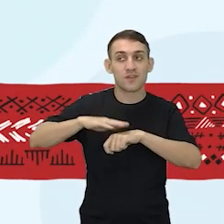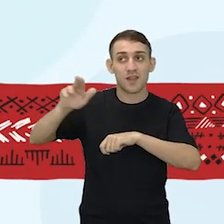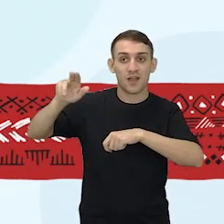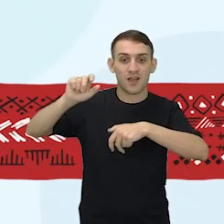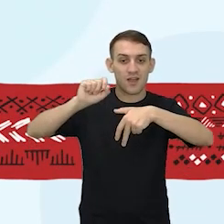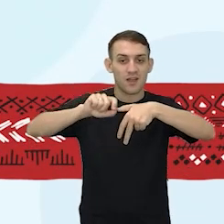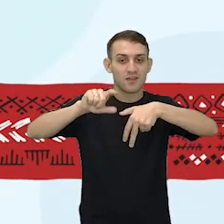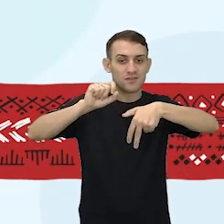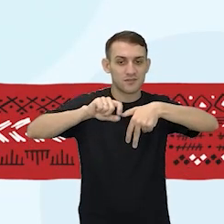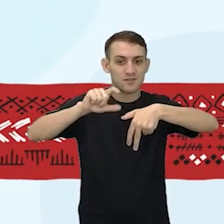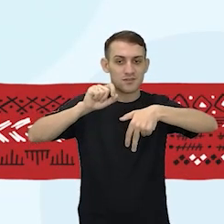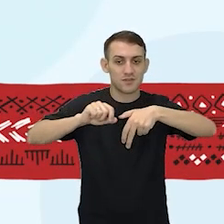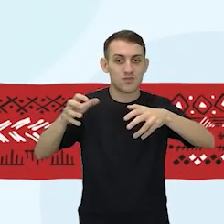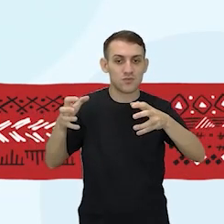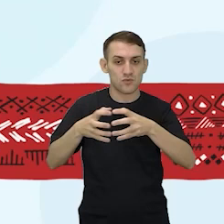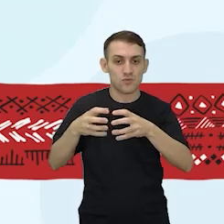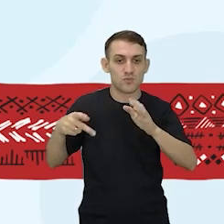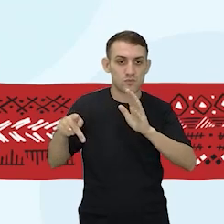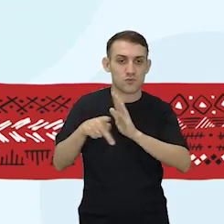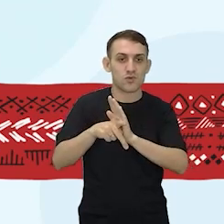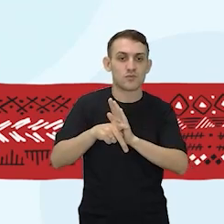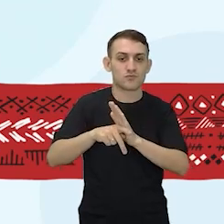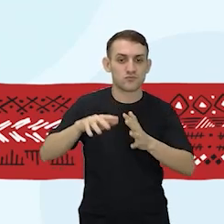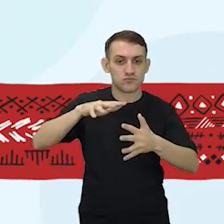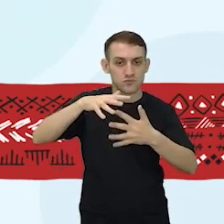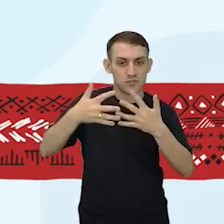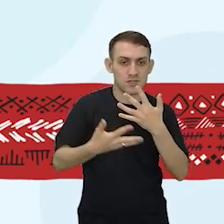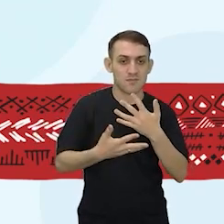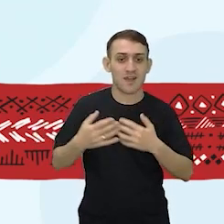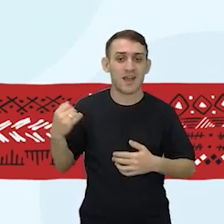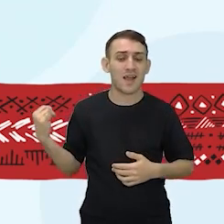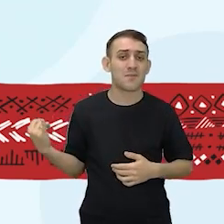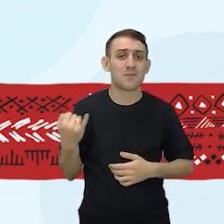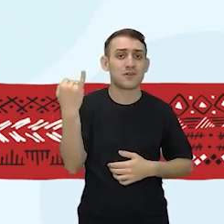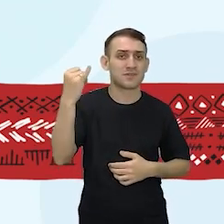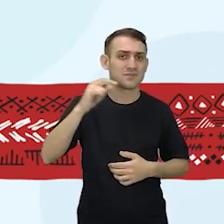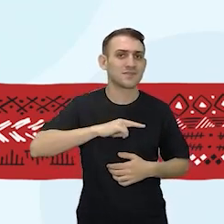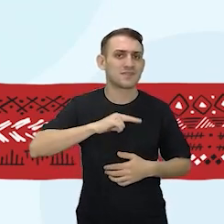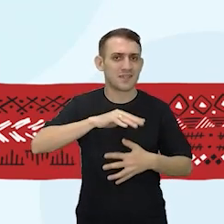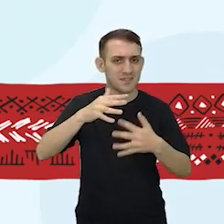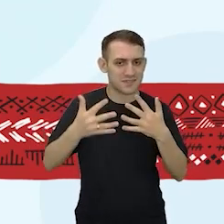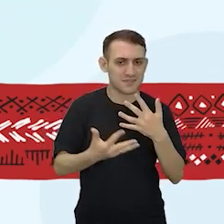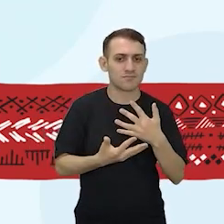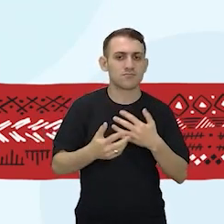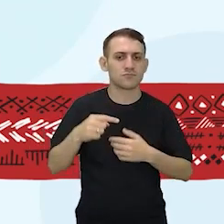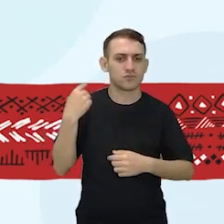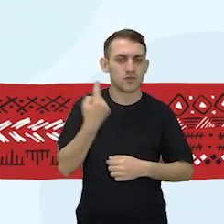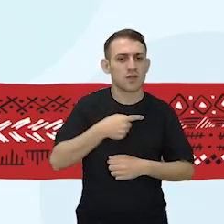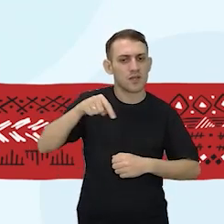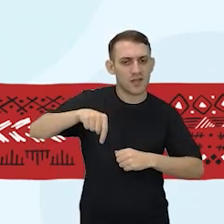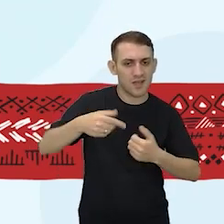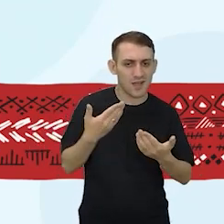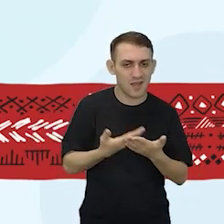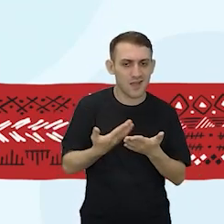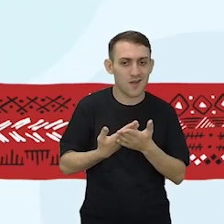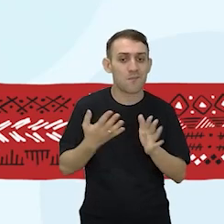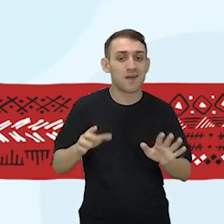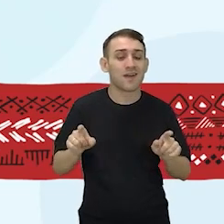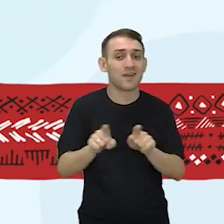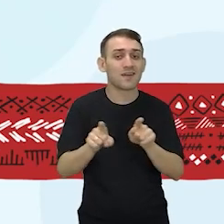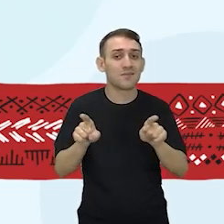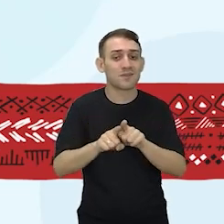Cultura com a equipe de Libras. A importância que tem, não só para nossas aulas, mas para